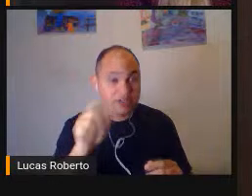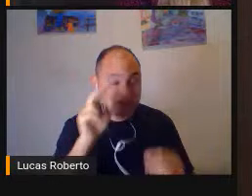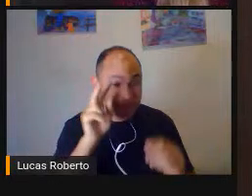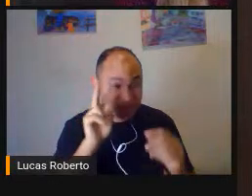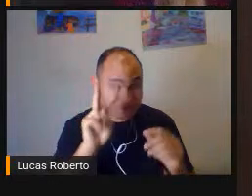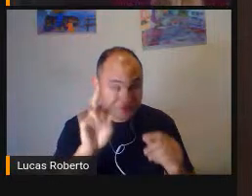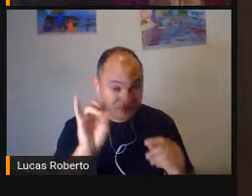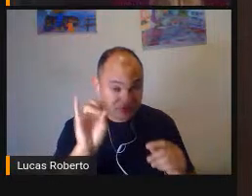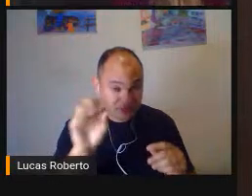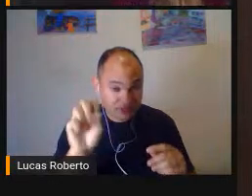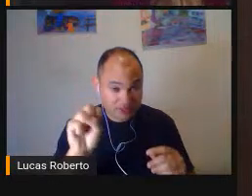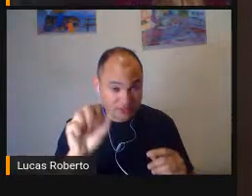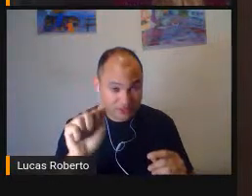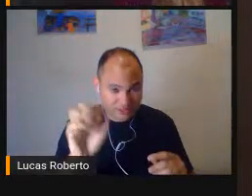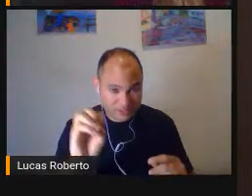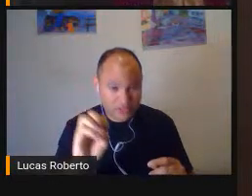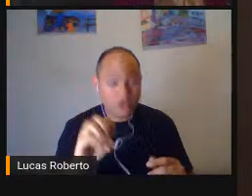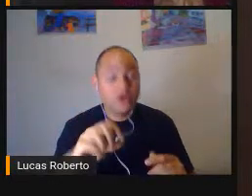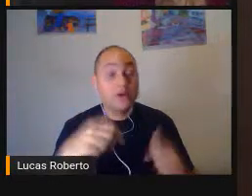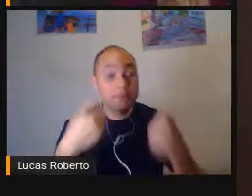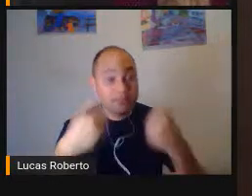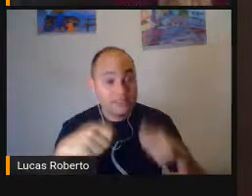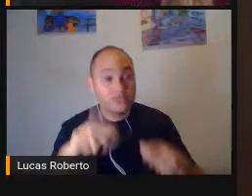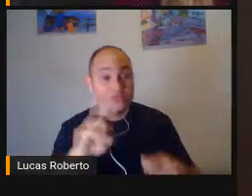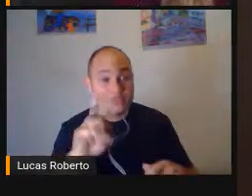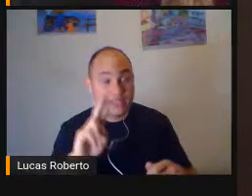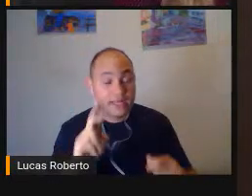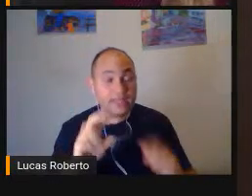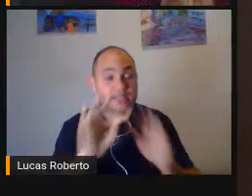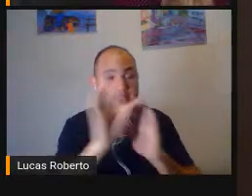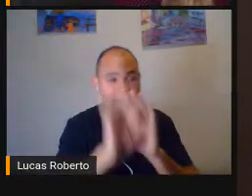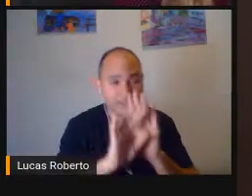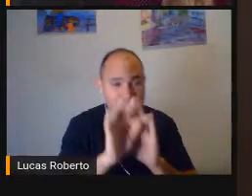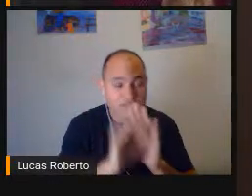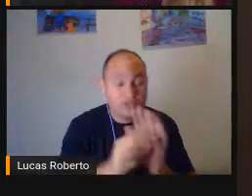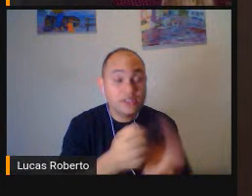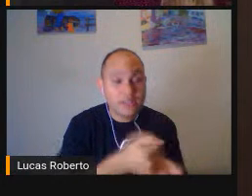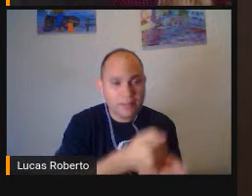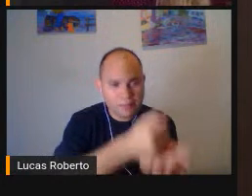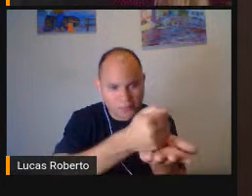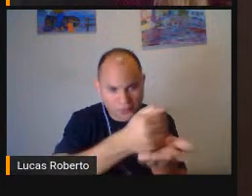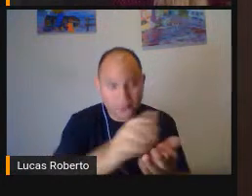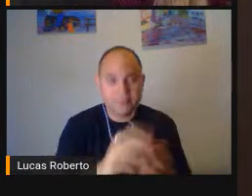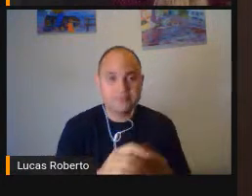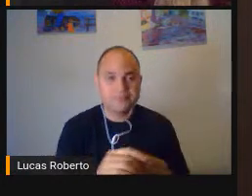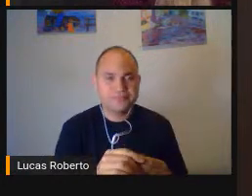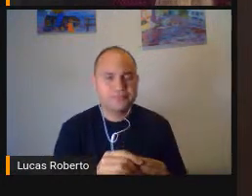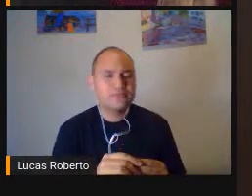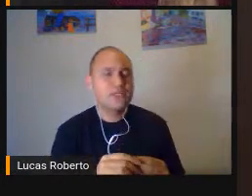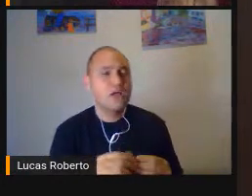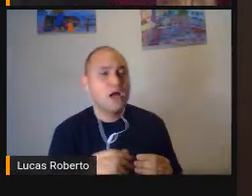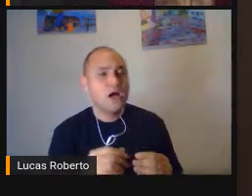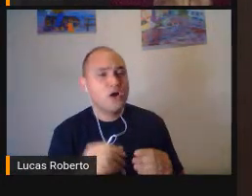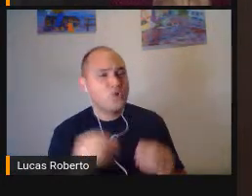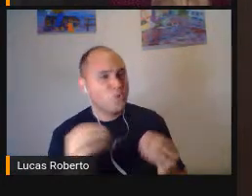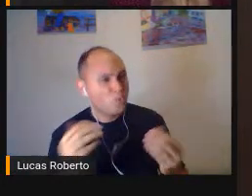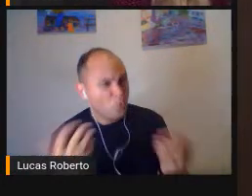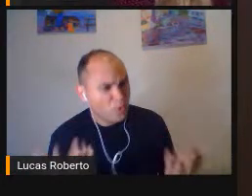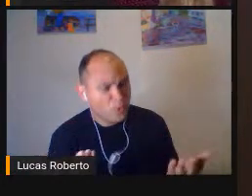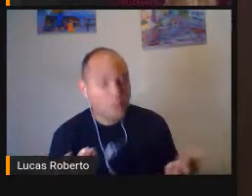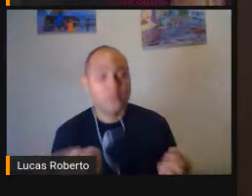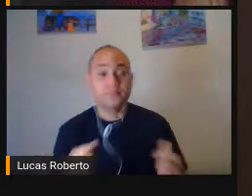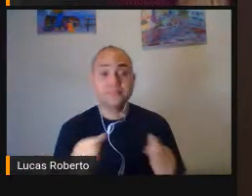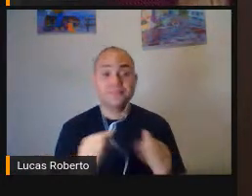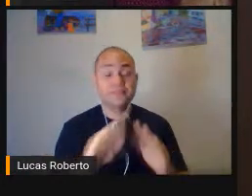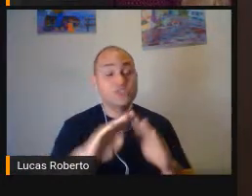com auxílio De potentes recursos Ópticos O momento Em que a escola Vai definir Com a equipe pedagógica